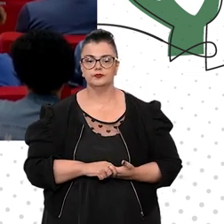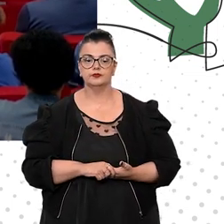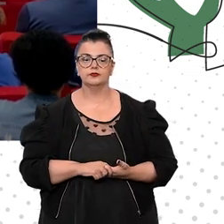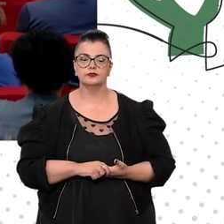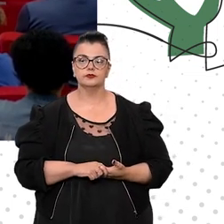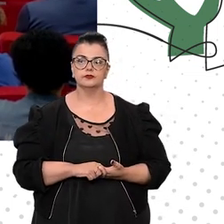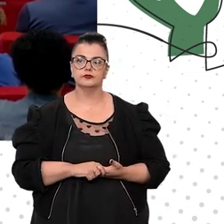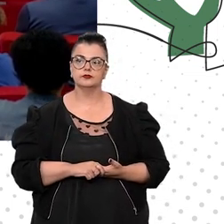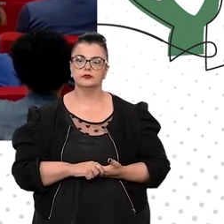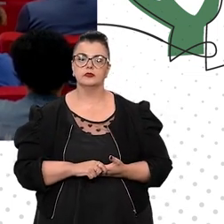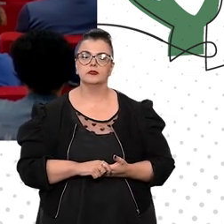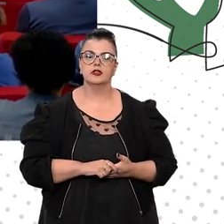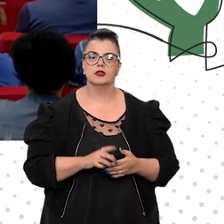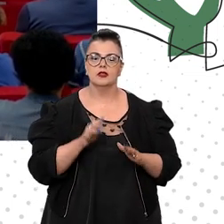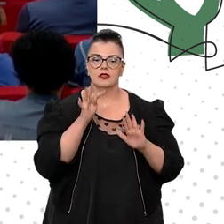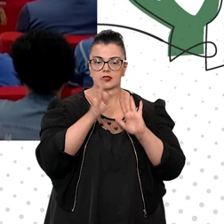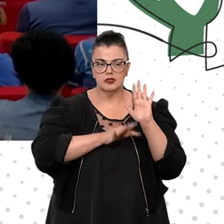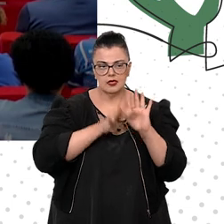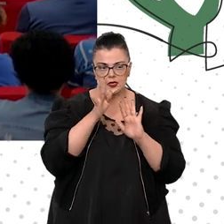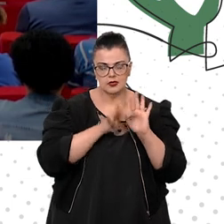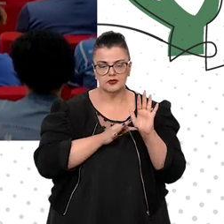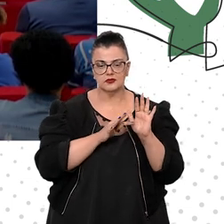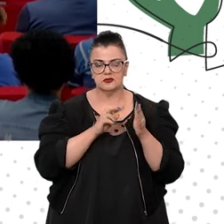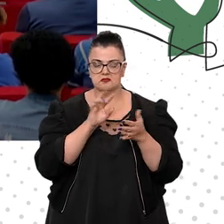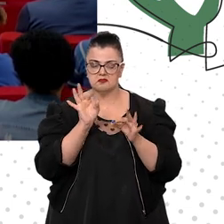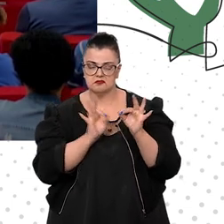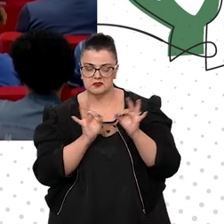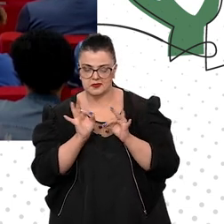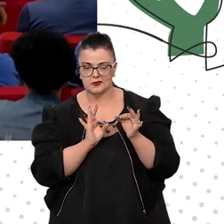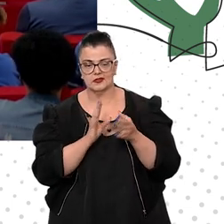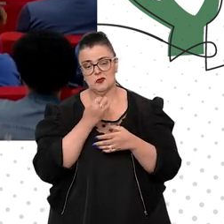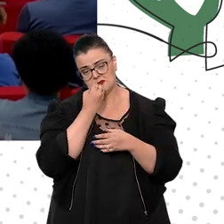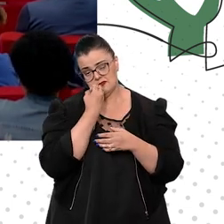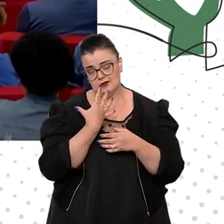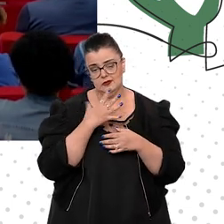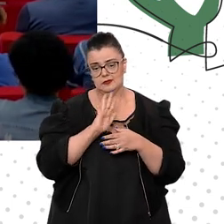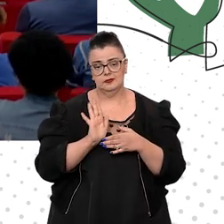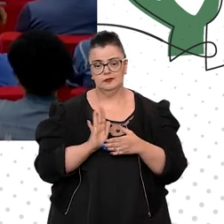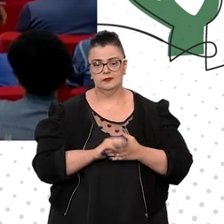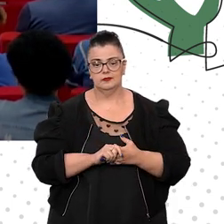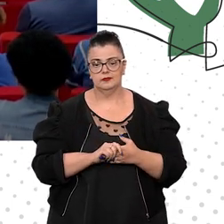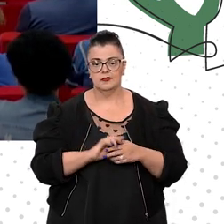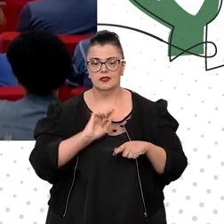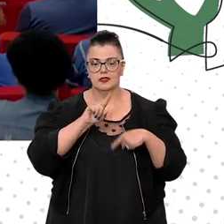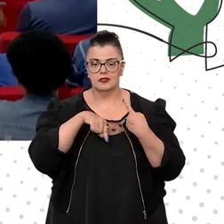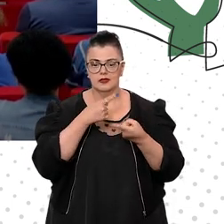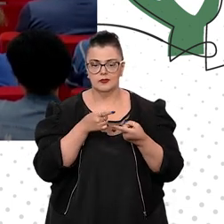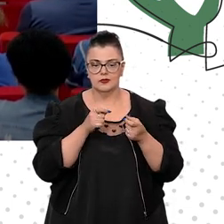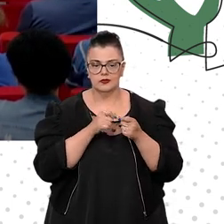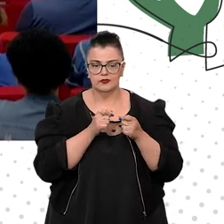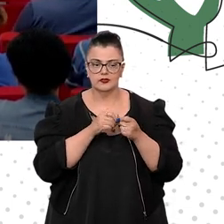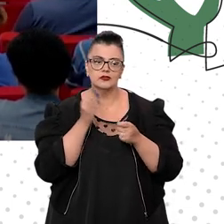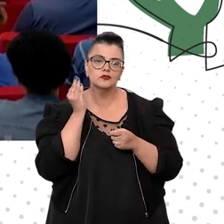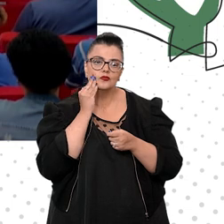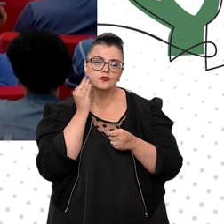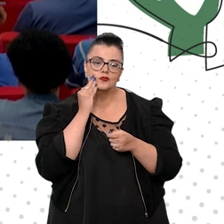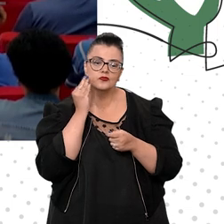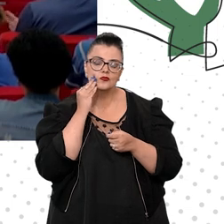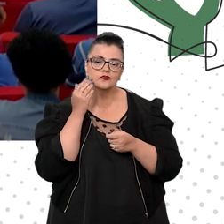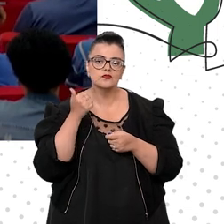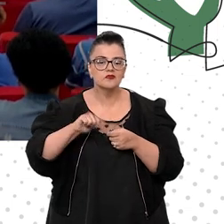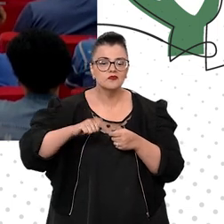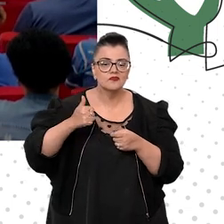Esses textos preparados são bons para depois nós fazermos o teste se conseguimos